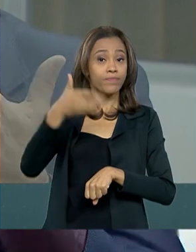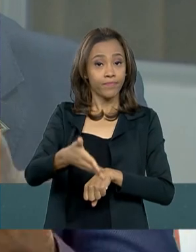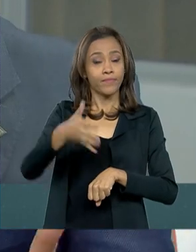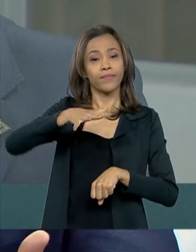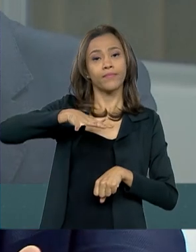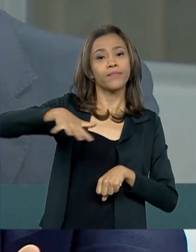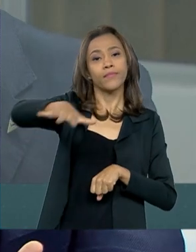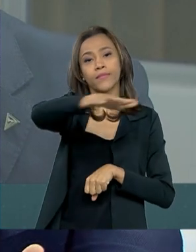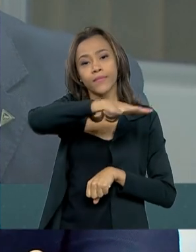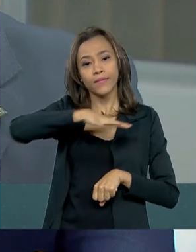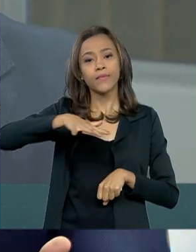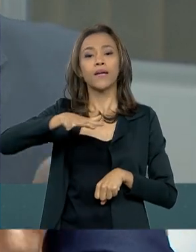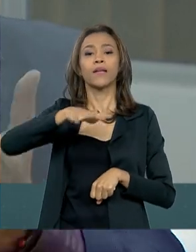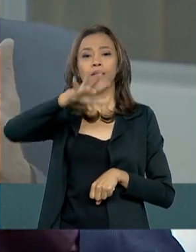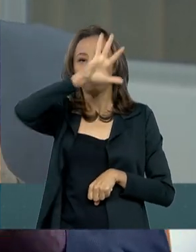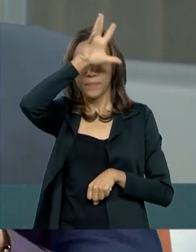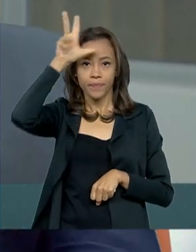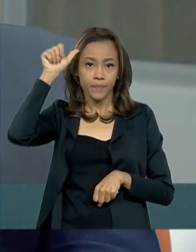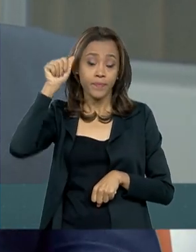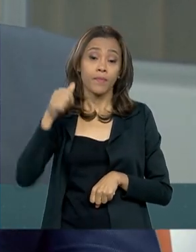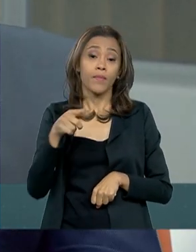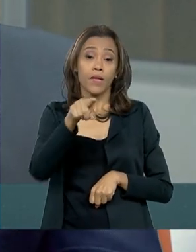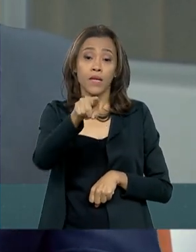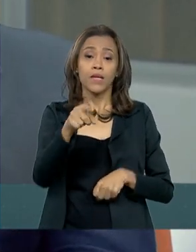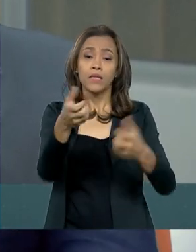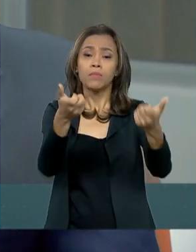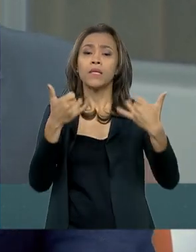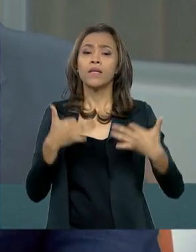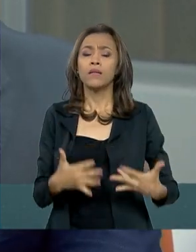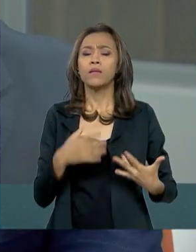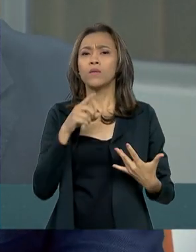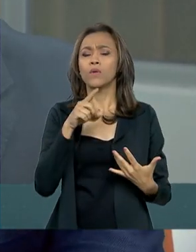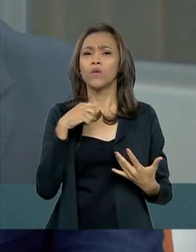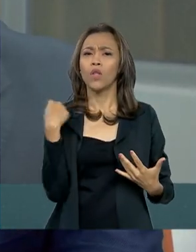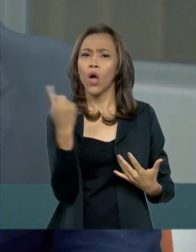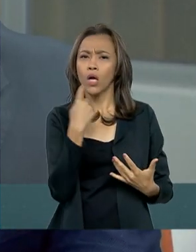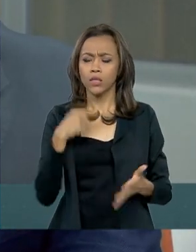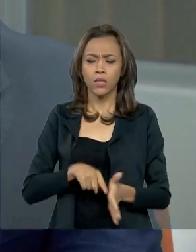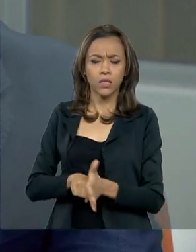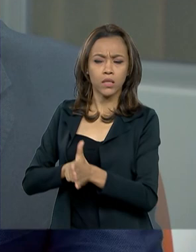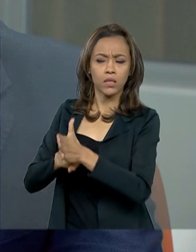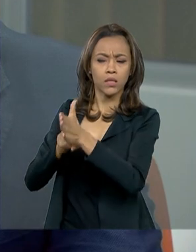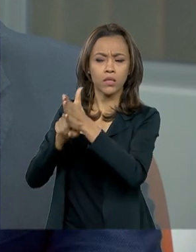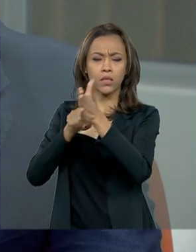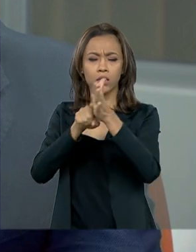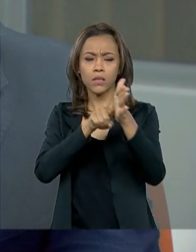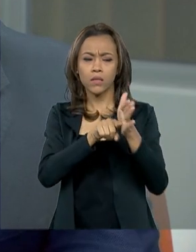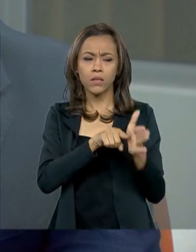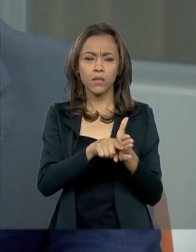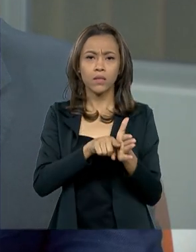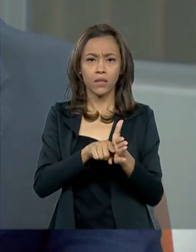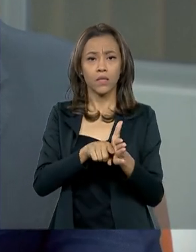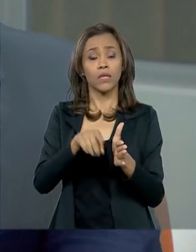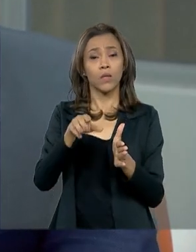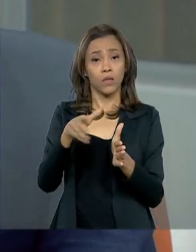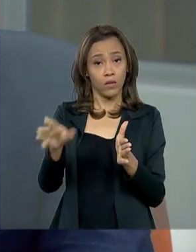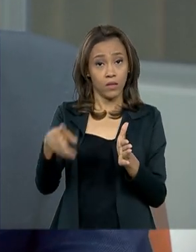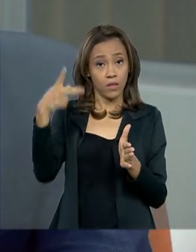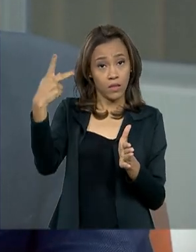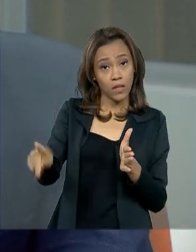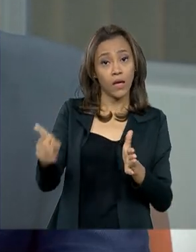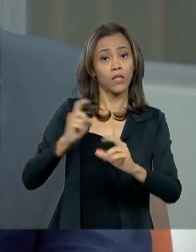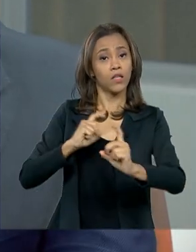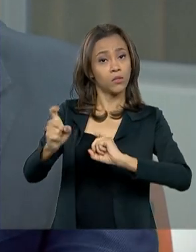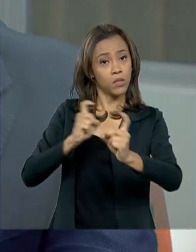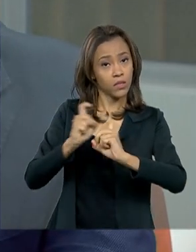isso para o restante do país, porque uma das coisas que nós mapeamos ao assumirmos a governança da SUFRAMA é que os